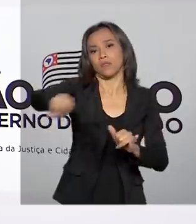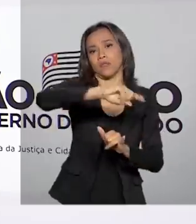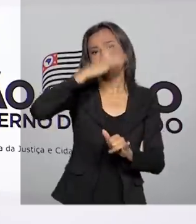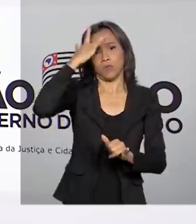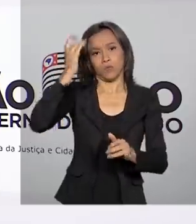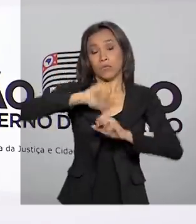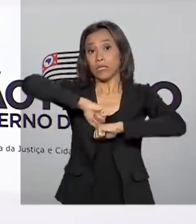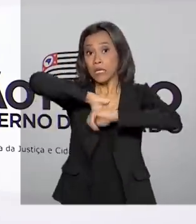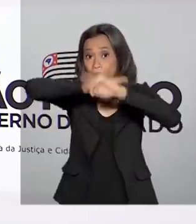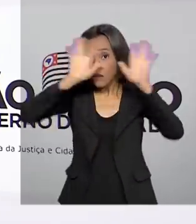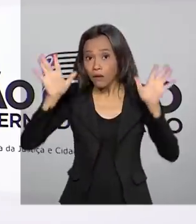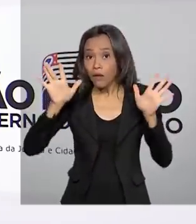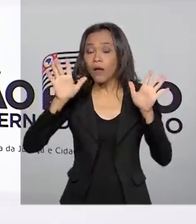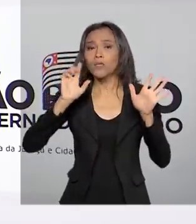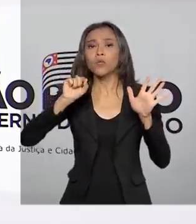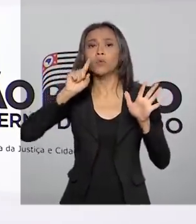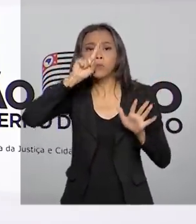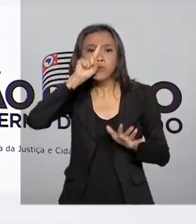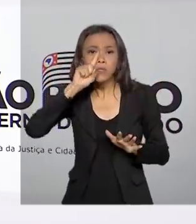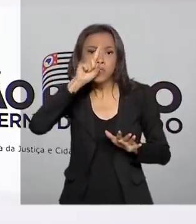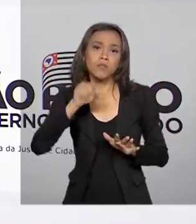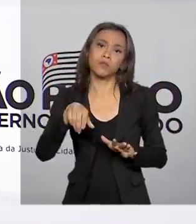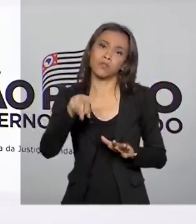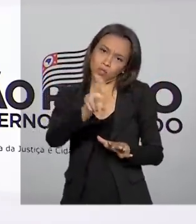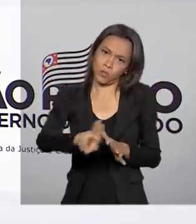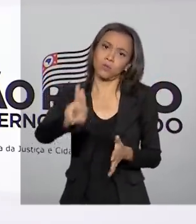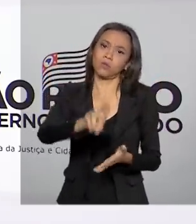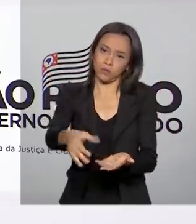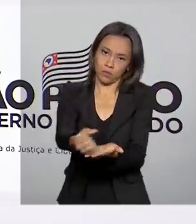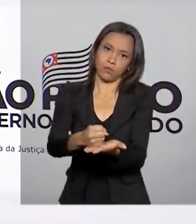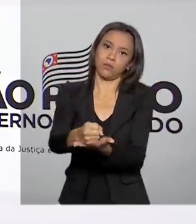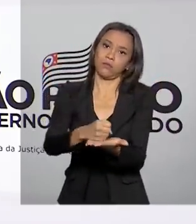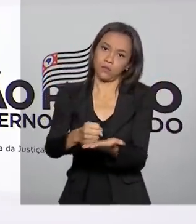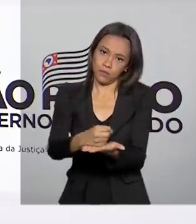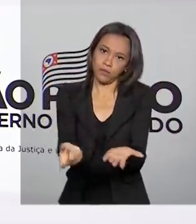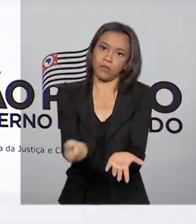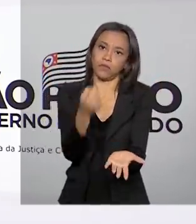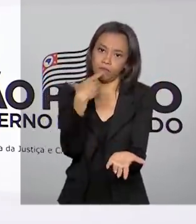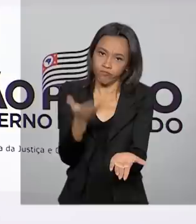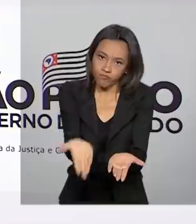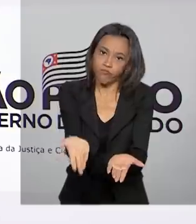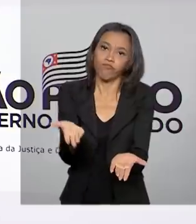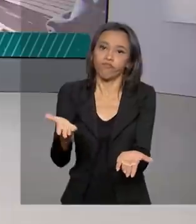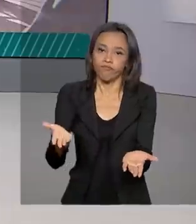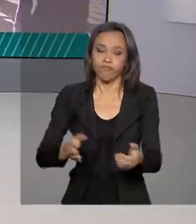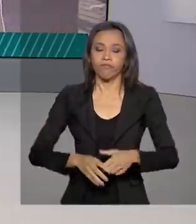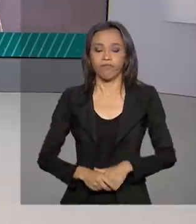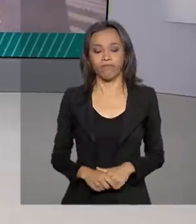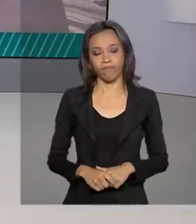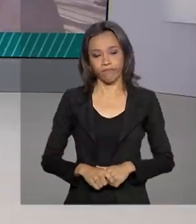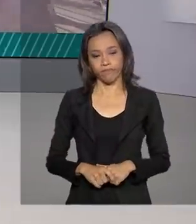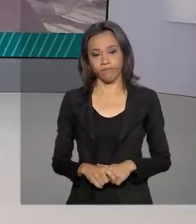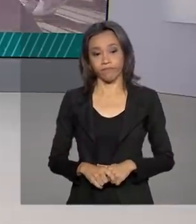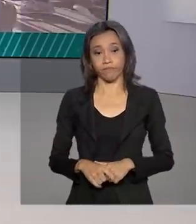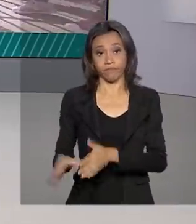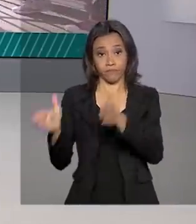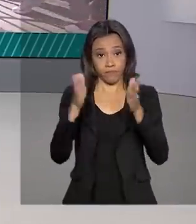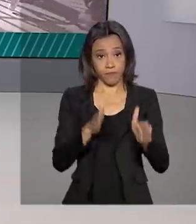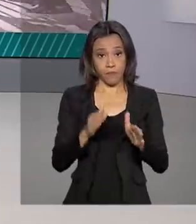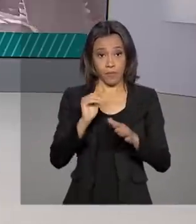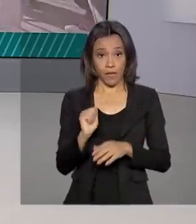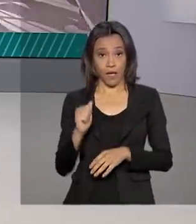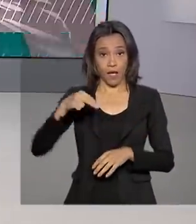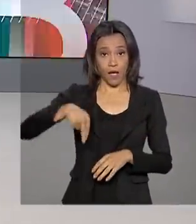clara e efetiva sobre os riscos que eles estão ocorrendo no caso de ingestão desse medicamento. E a Anvisa